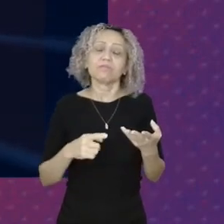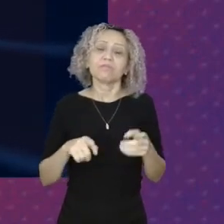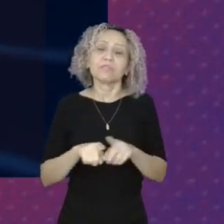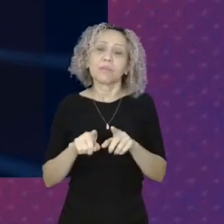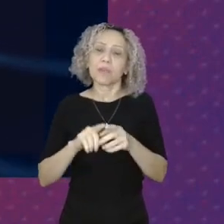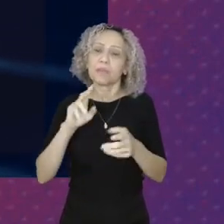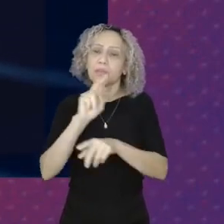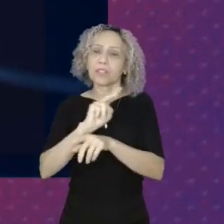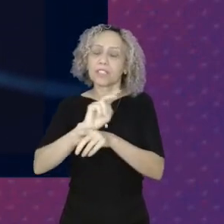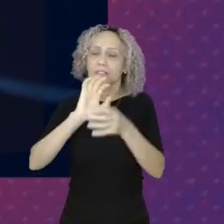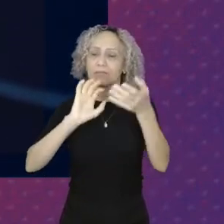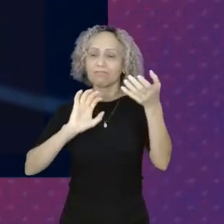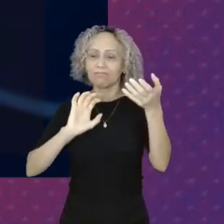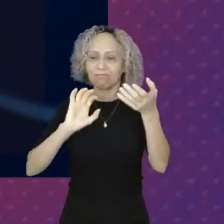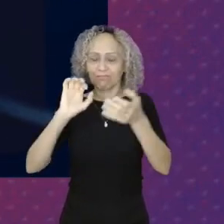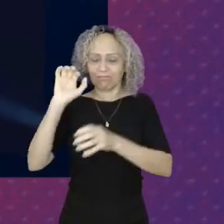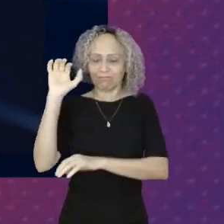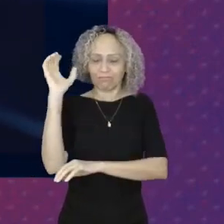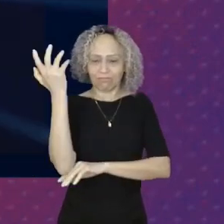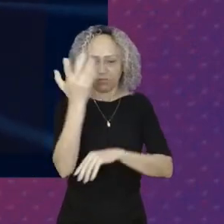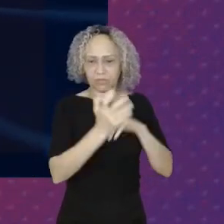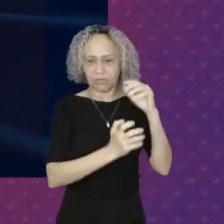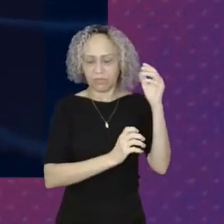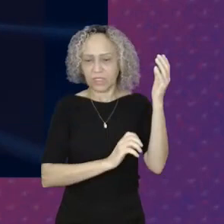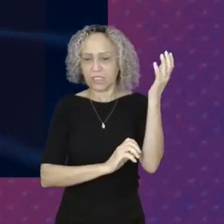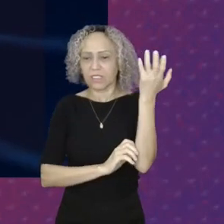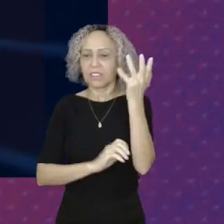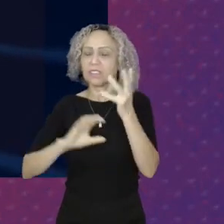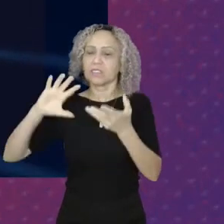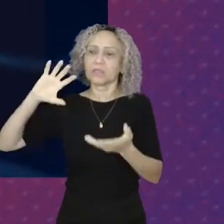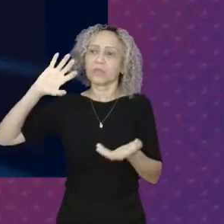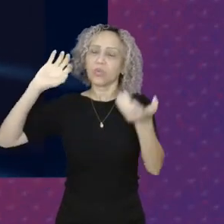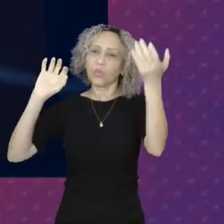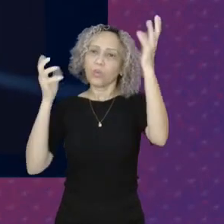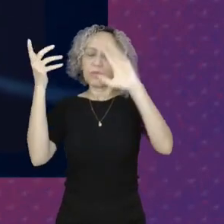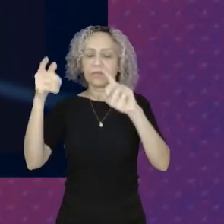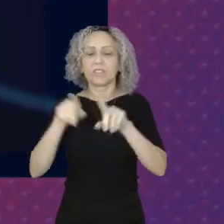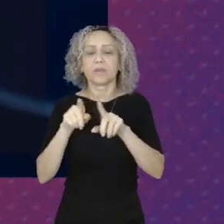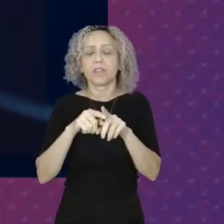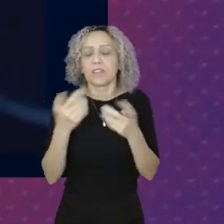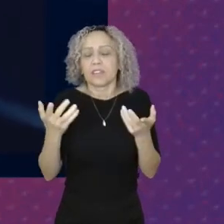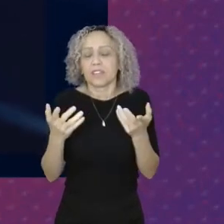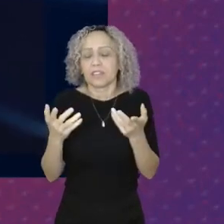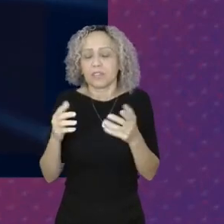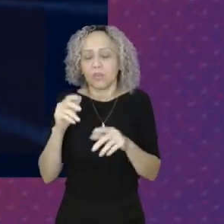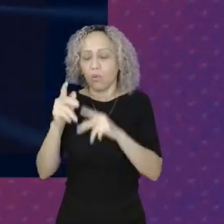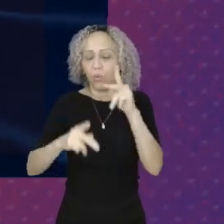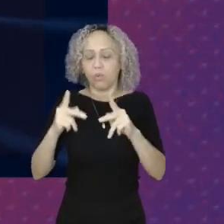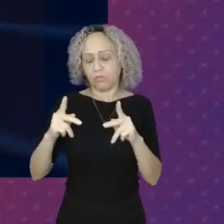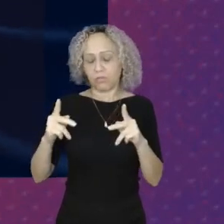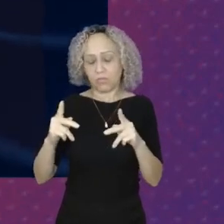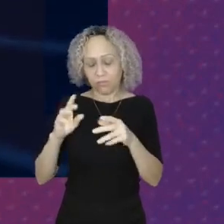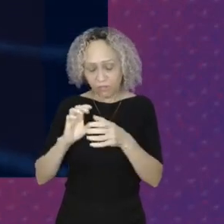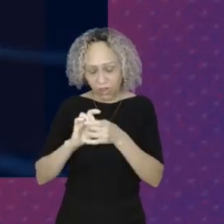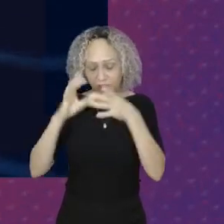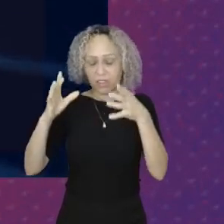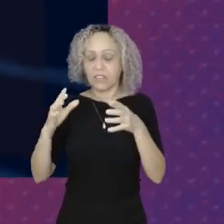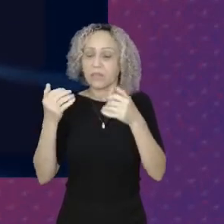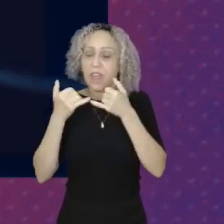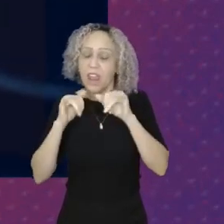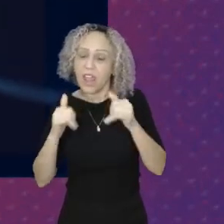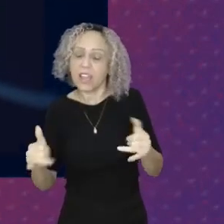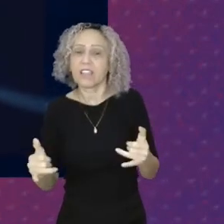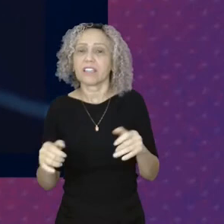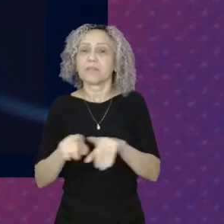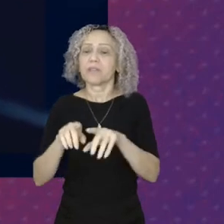Autodeterminação Dos povos Com soberania alimentar Híbrida e energética Democratização Do acesso à terra E garantia Dos direitos